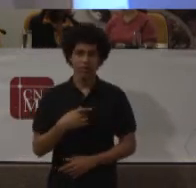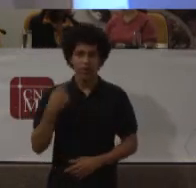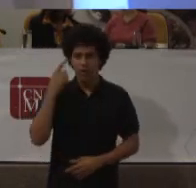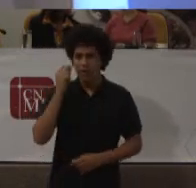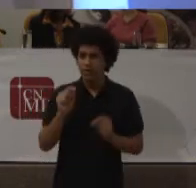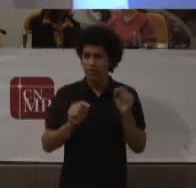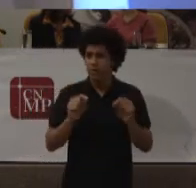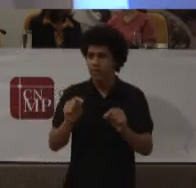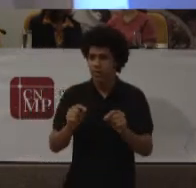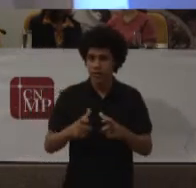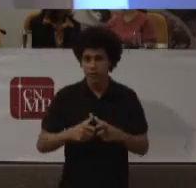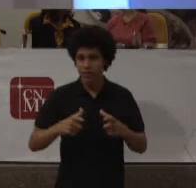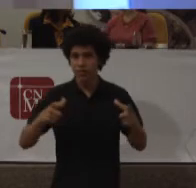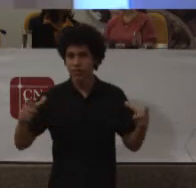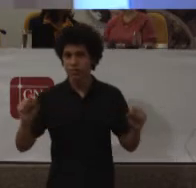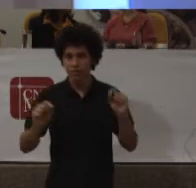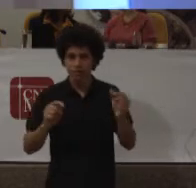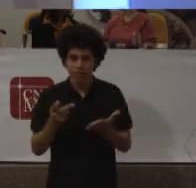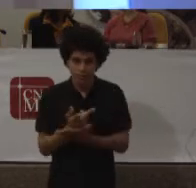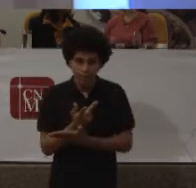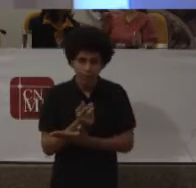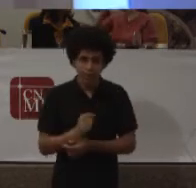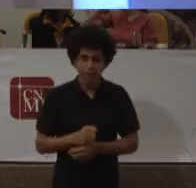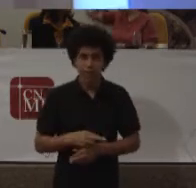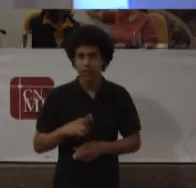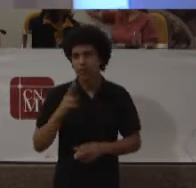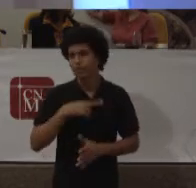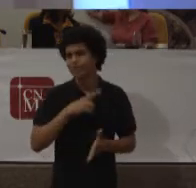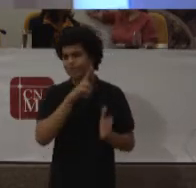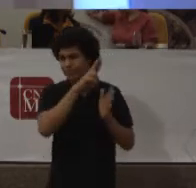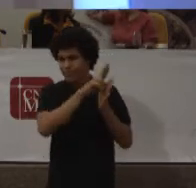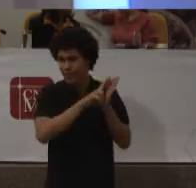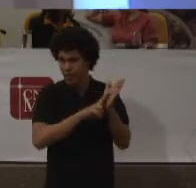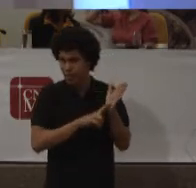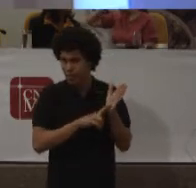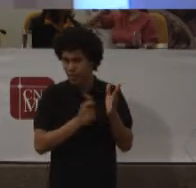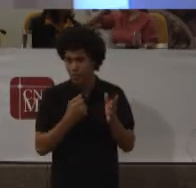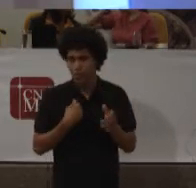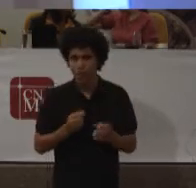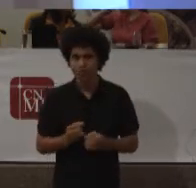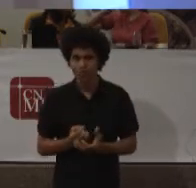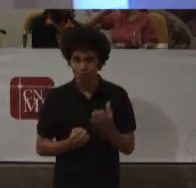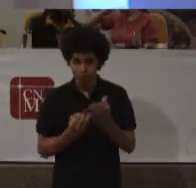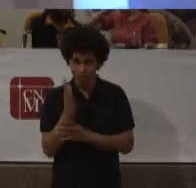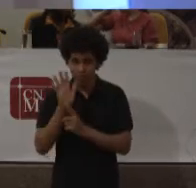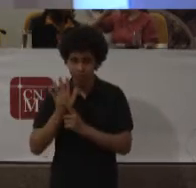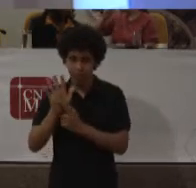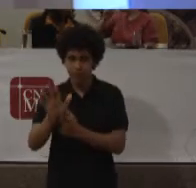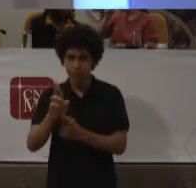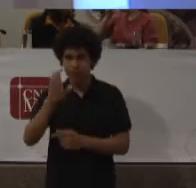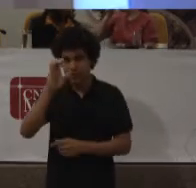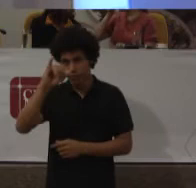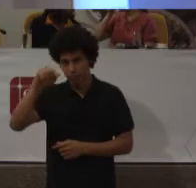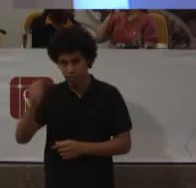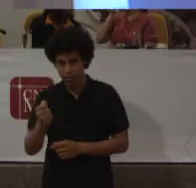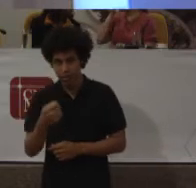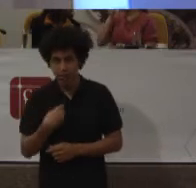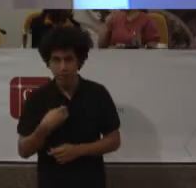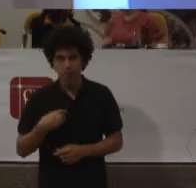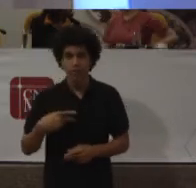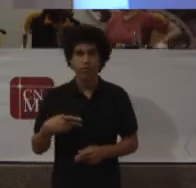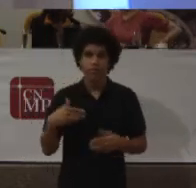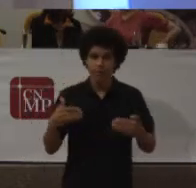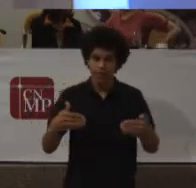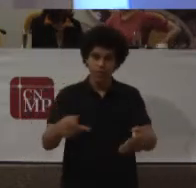vamos A tratar O recente Relatório Publicado Pelo CNMP Intitulado Ministério Público Um Retrato Edição